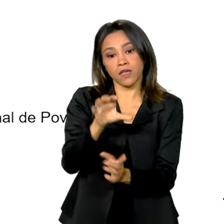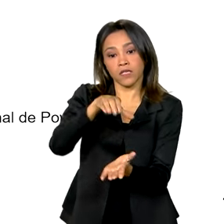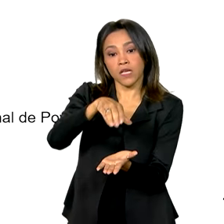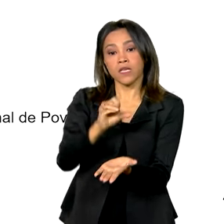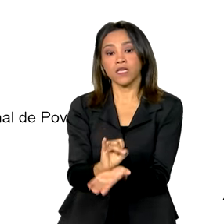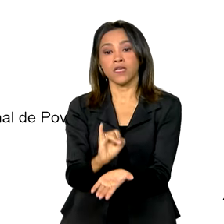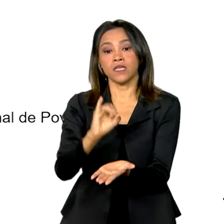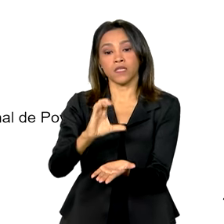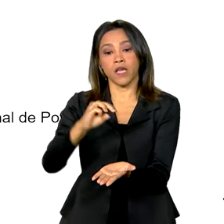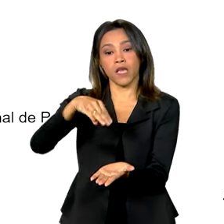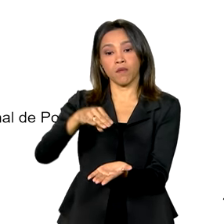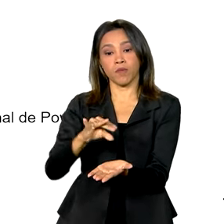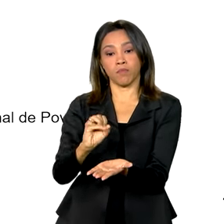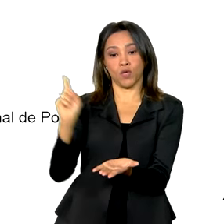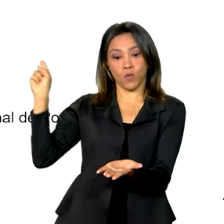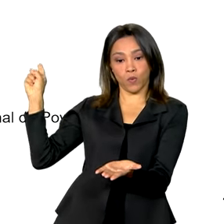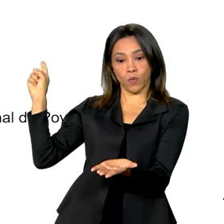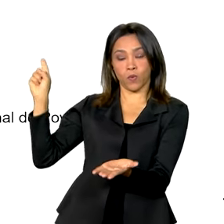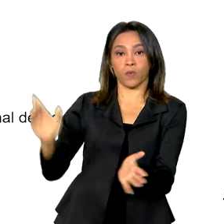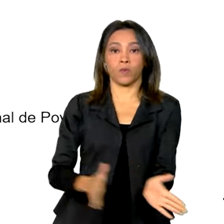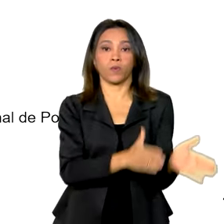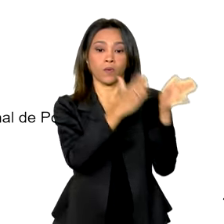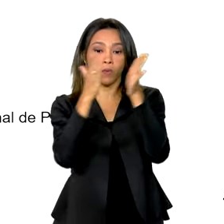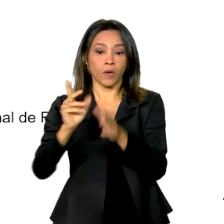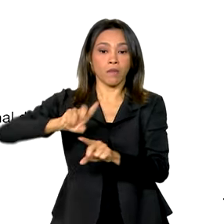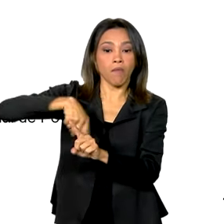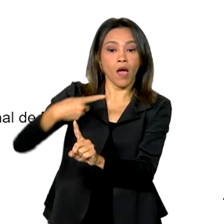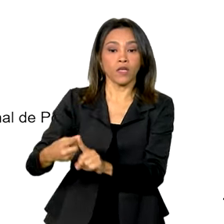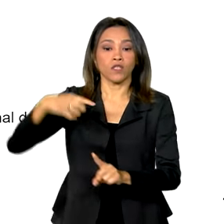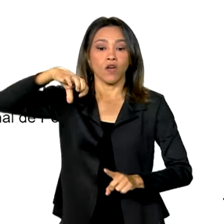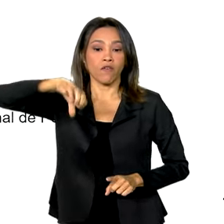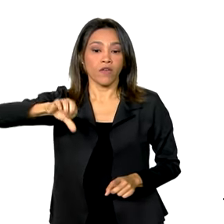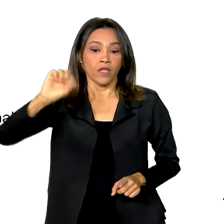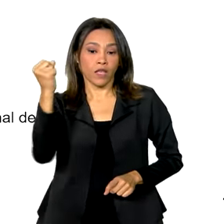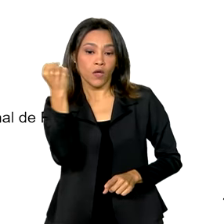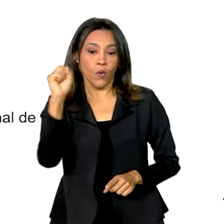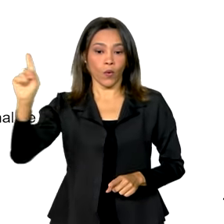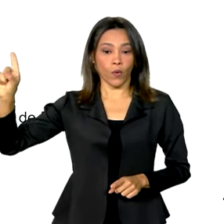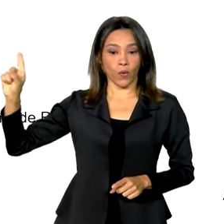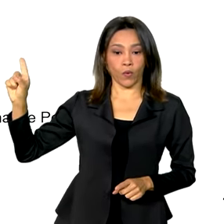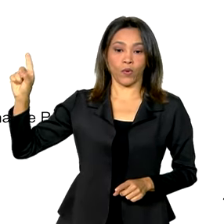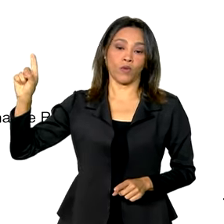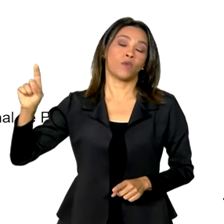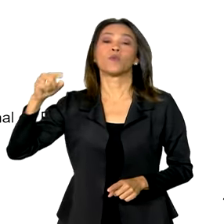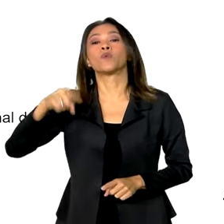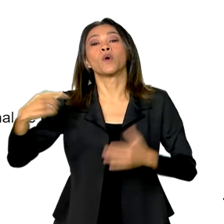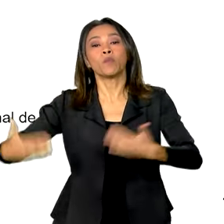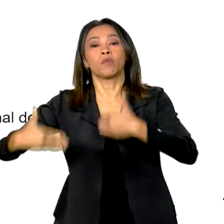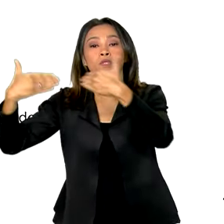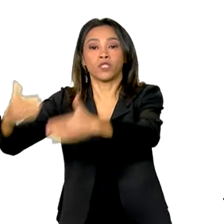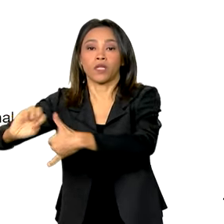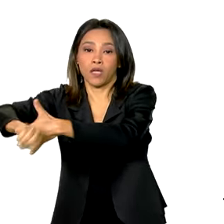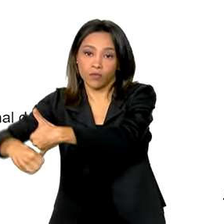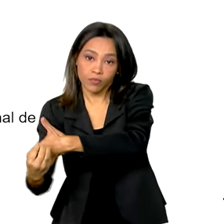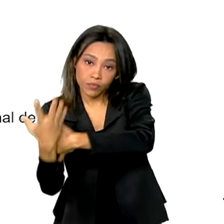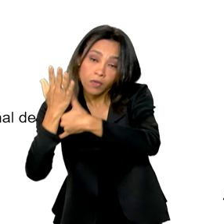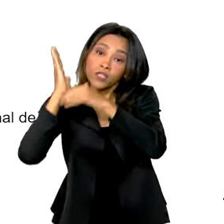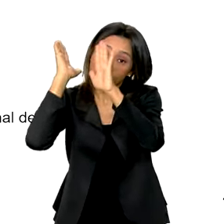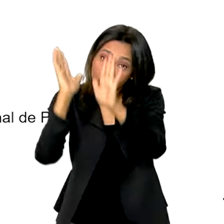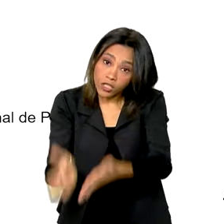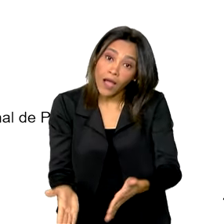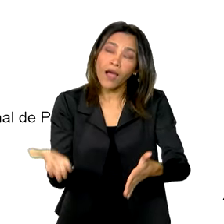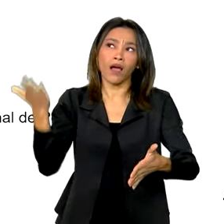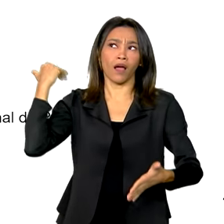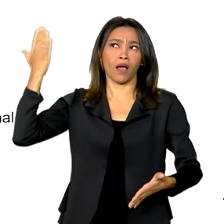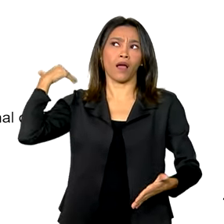ICMBio e mais 98 servidores para o Ministério do Meio Ambiente, já num concurso